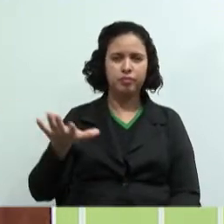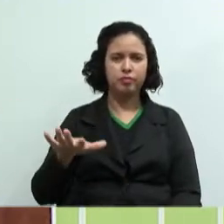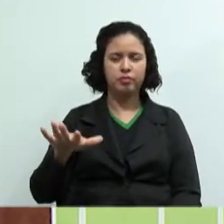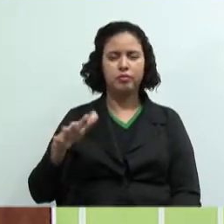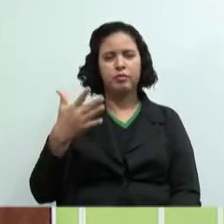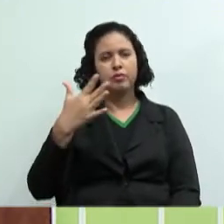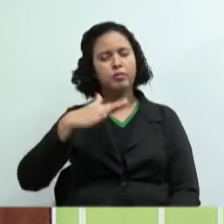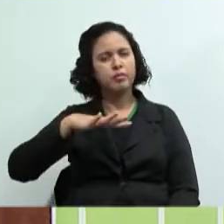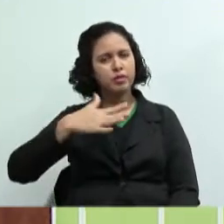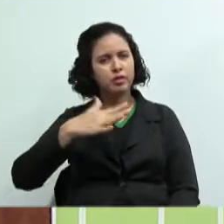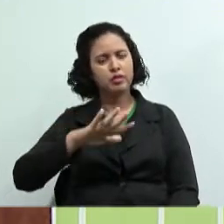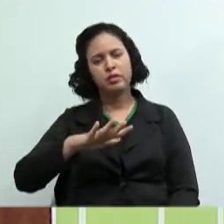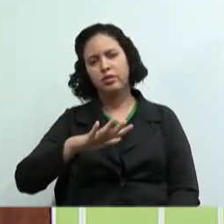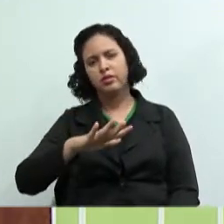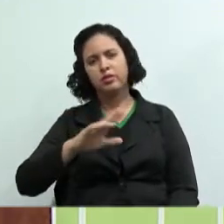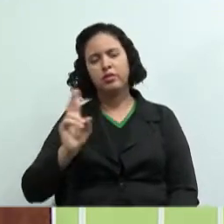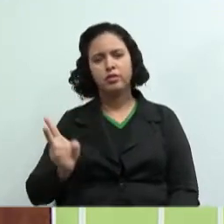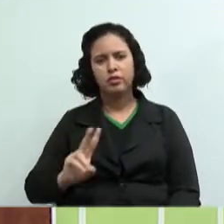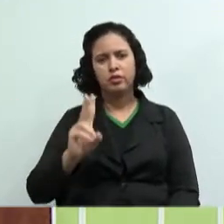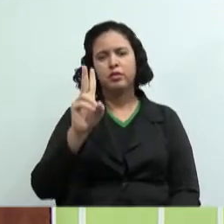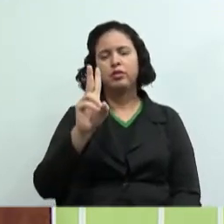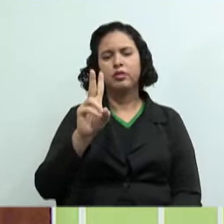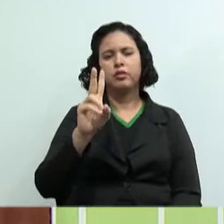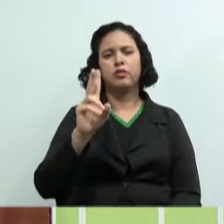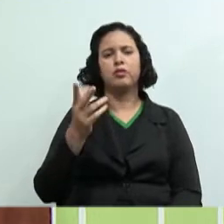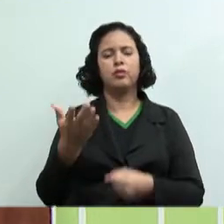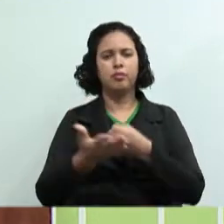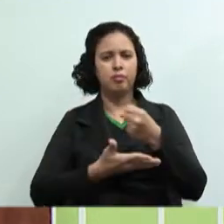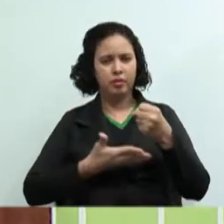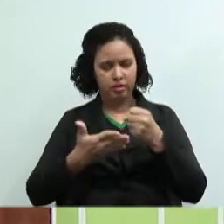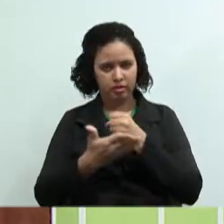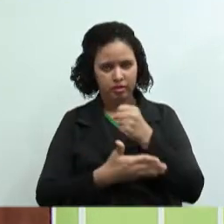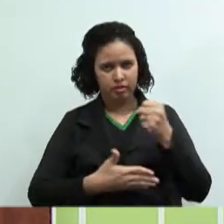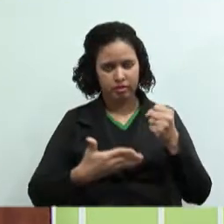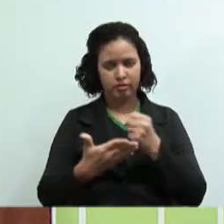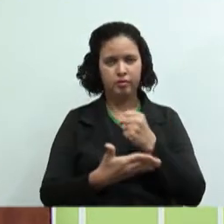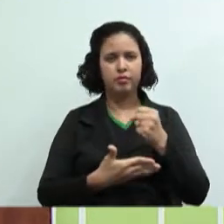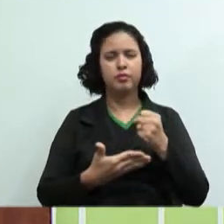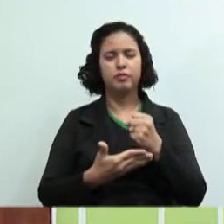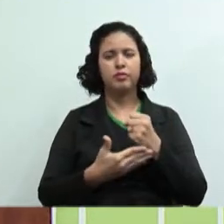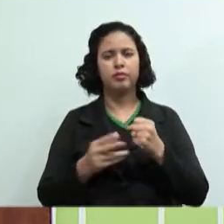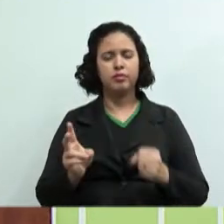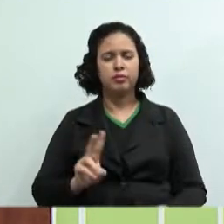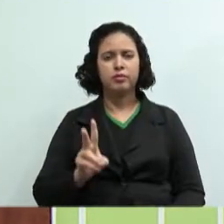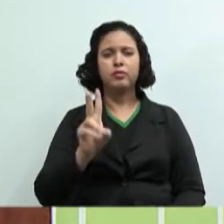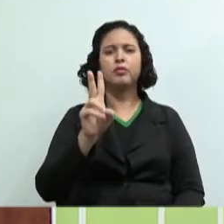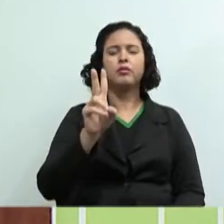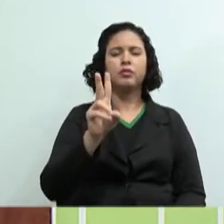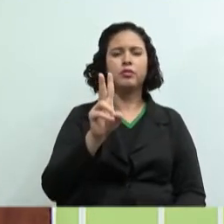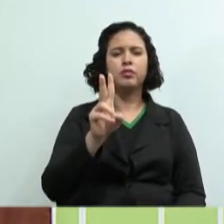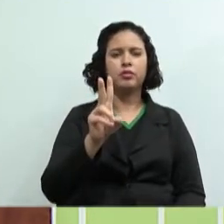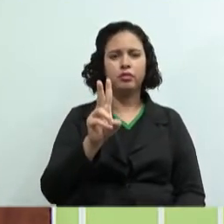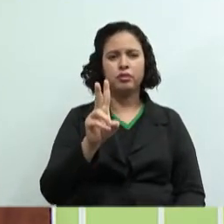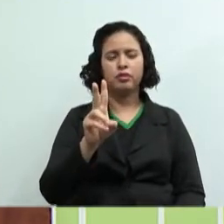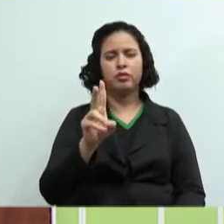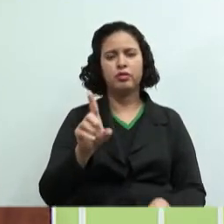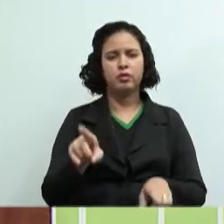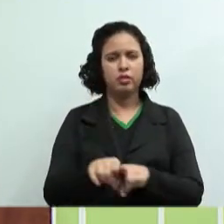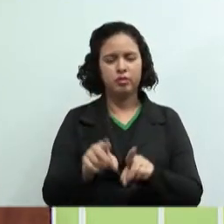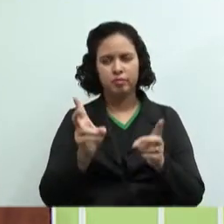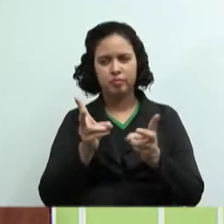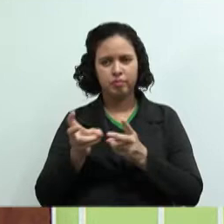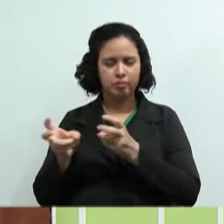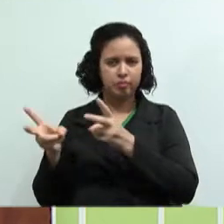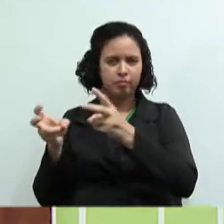média do preço do pudim e, com base nos custos, com base no valor do mercado, e o que é percebido